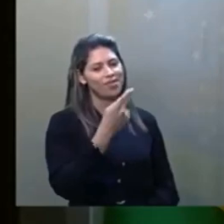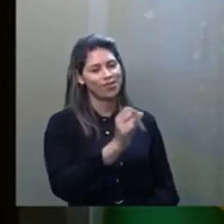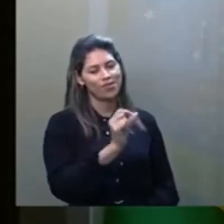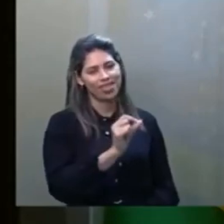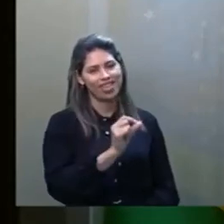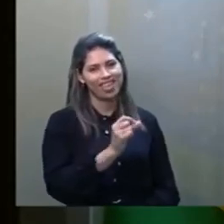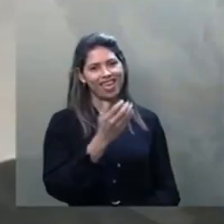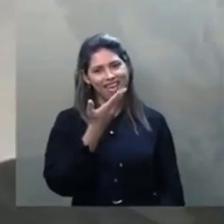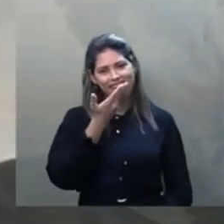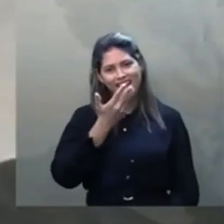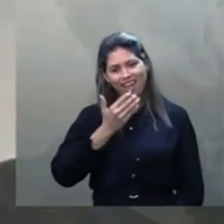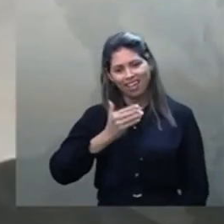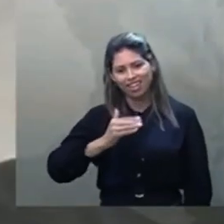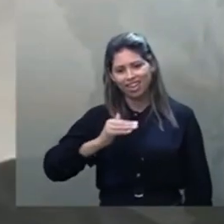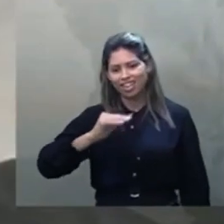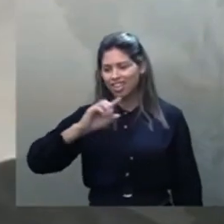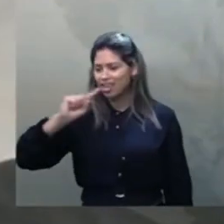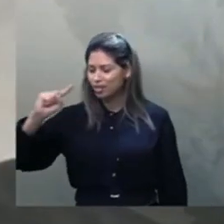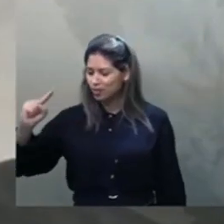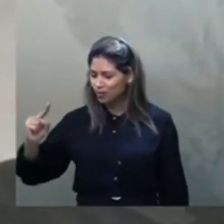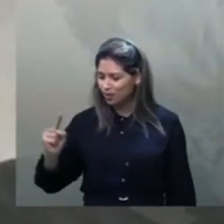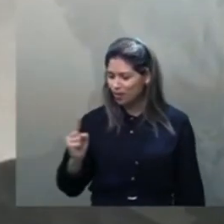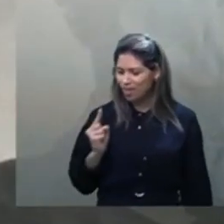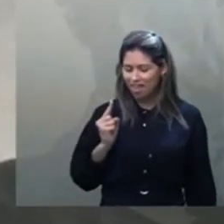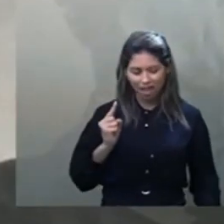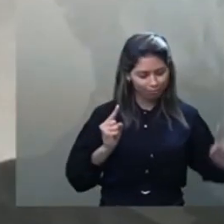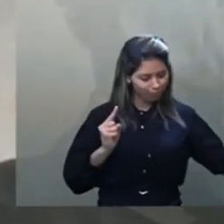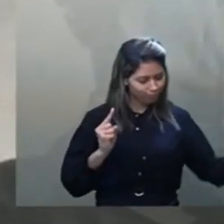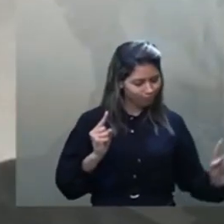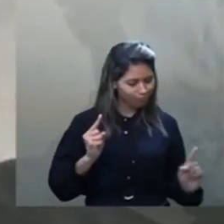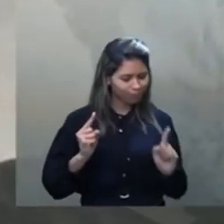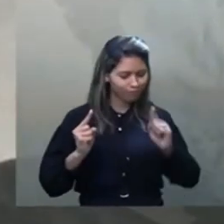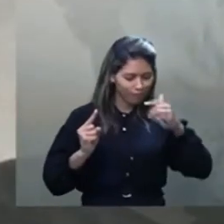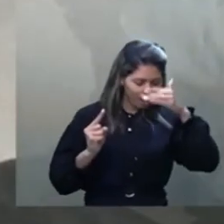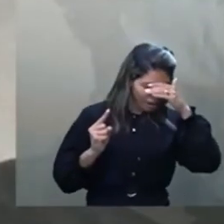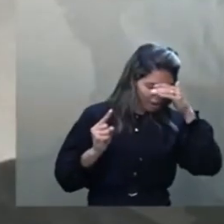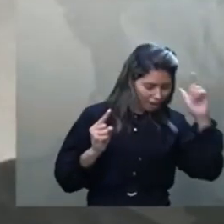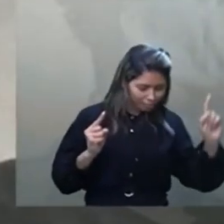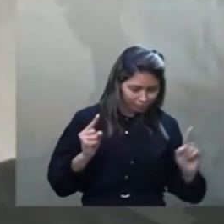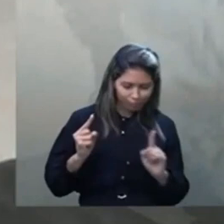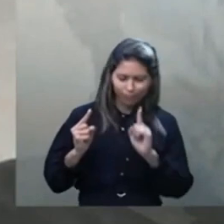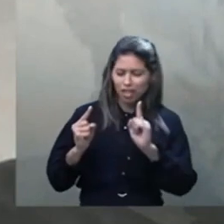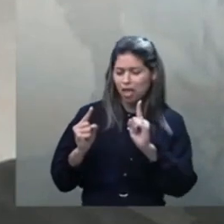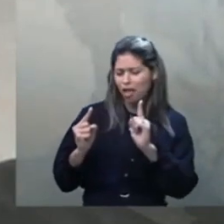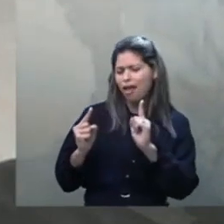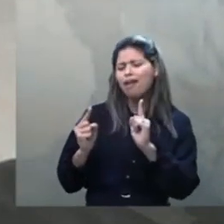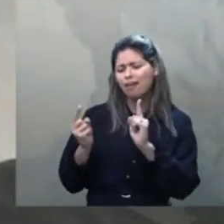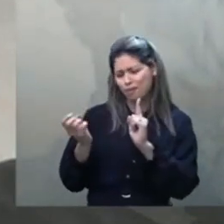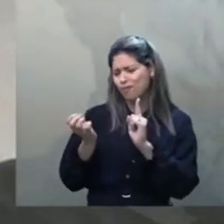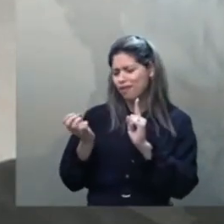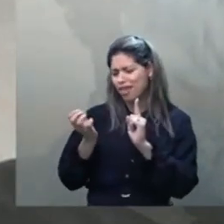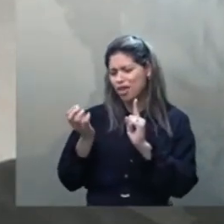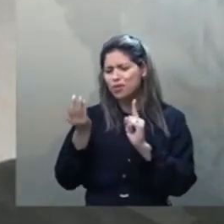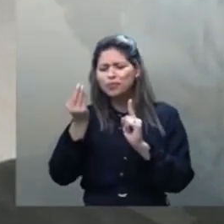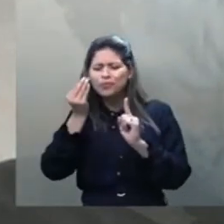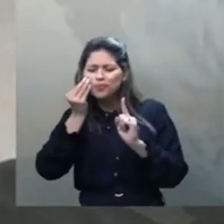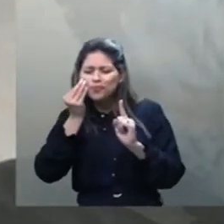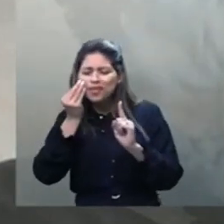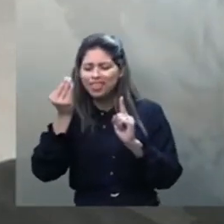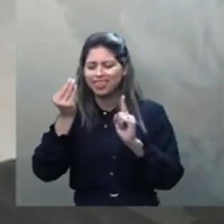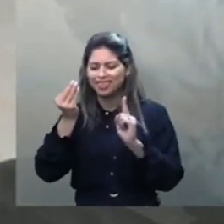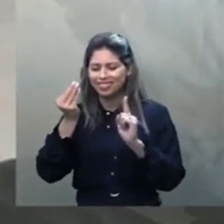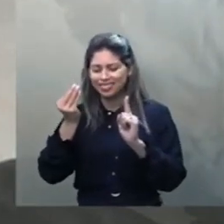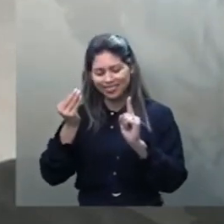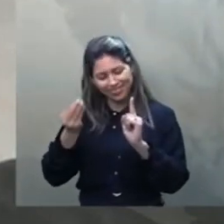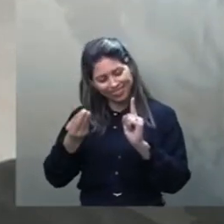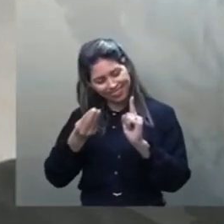beijo. Ele disse, não, não um beijo só não, dê vários. E ela trouxe uma florzinha, complementando ali o caso, que são tantos casos,